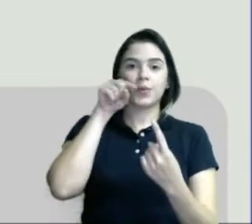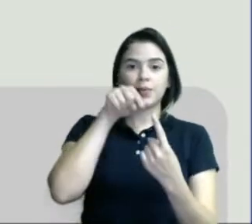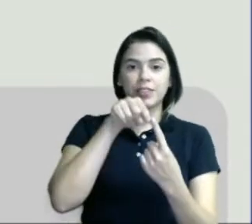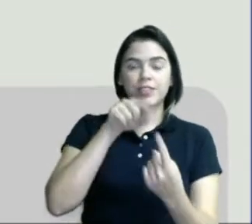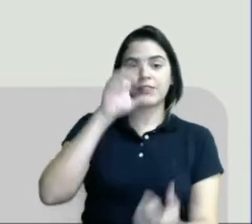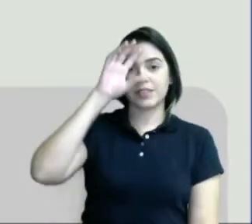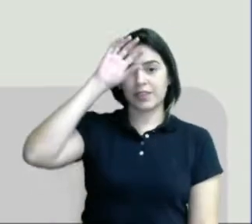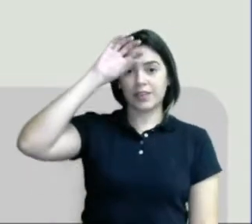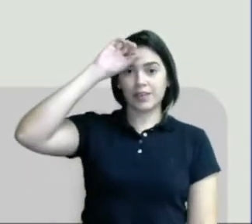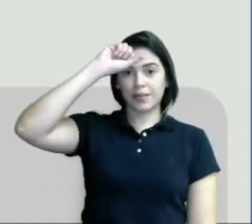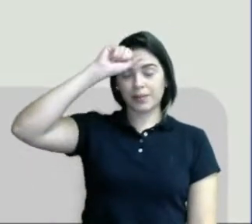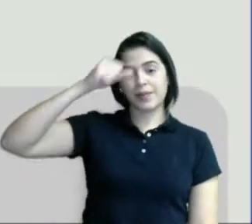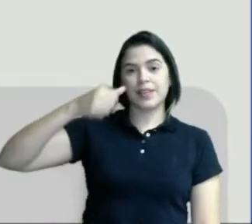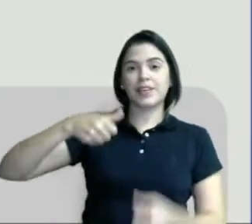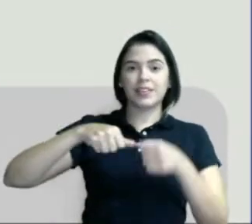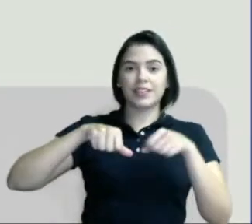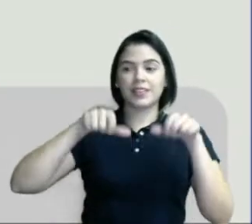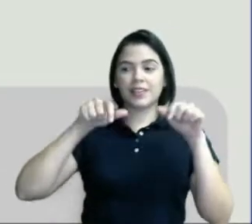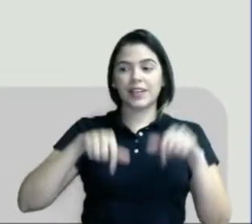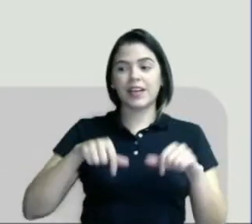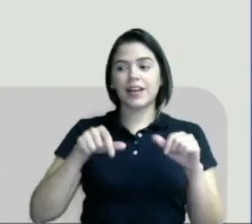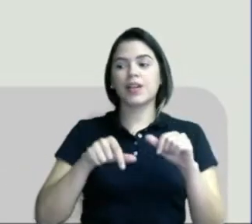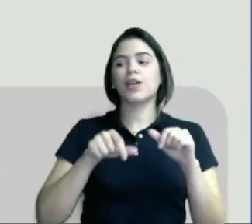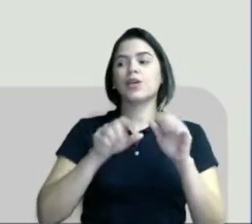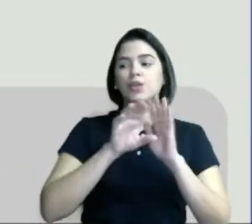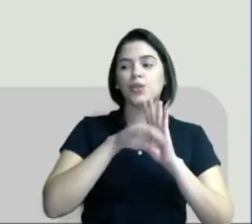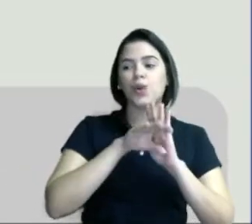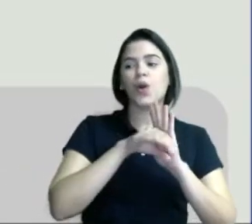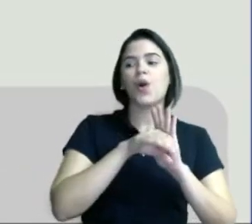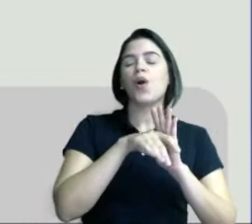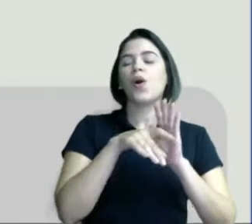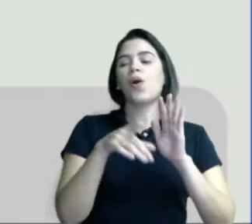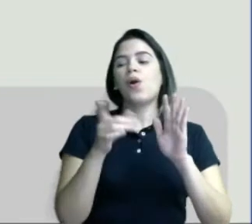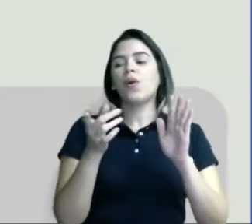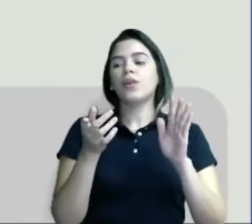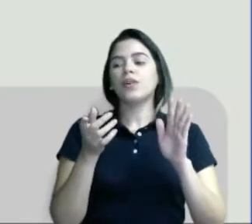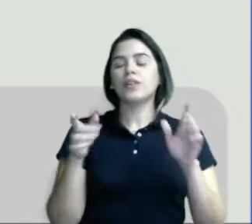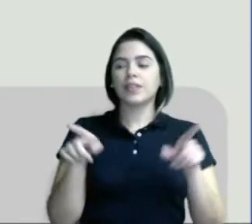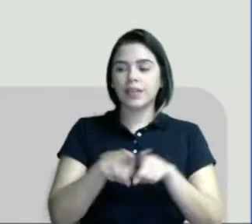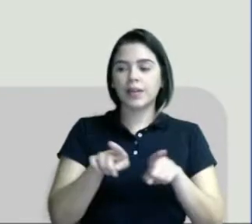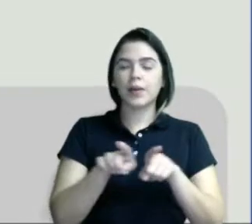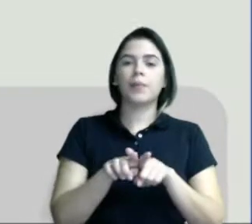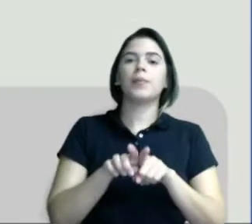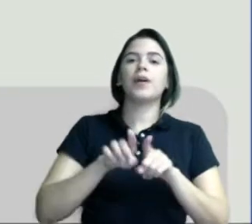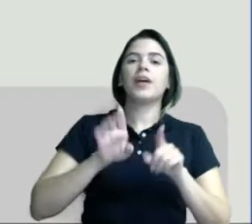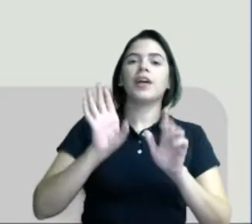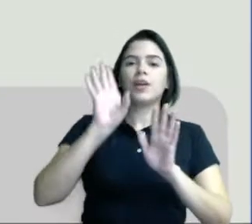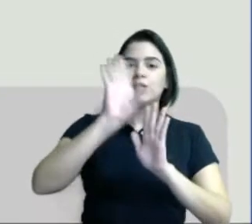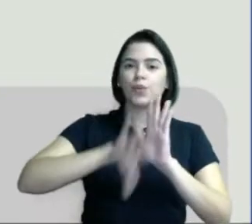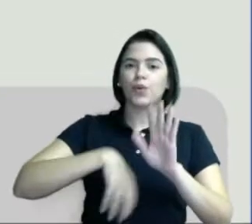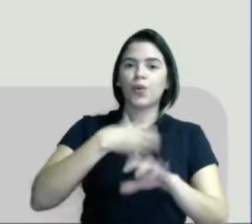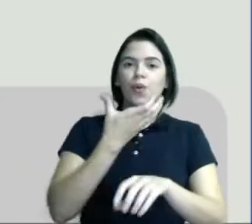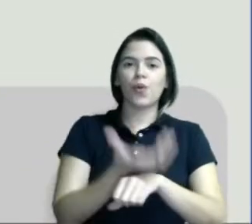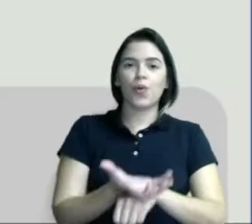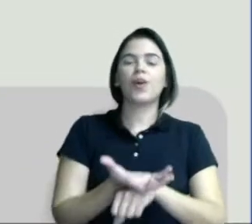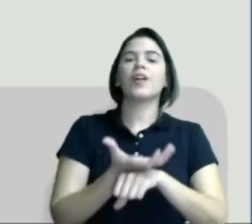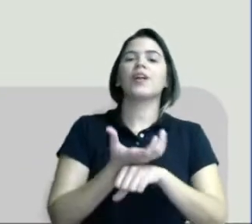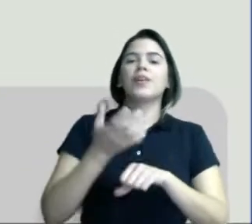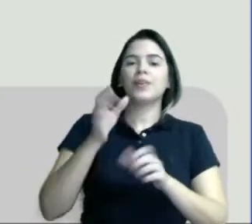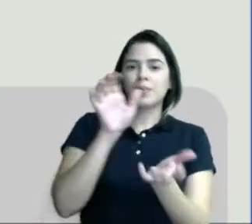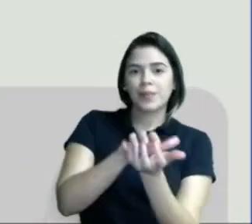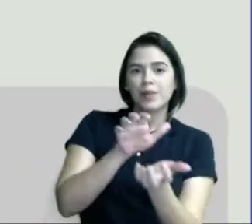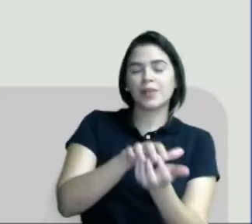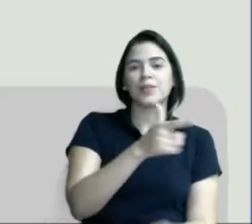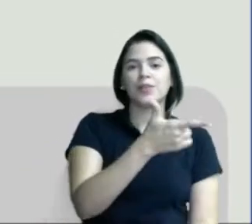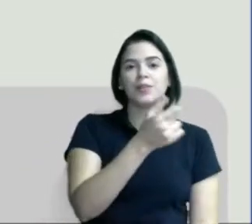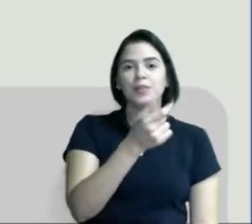aprendizagens, aqui estão os códigos, né? De acordo com a readequação do currículo de Pernambuco 2020 e